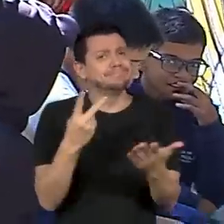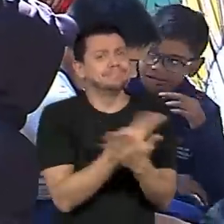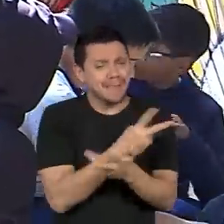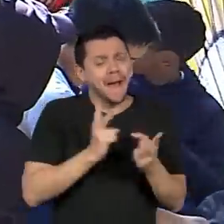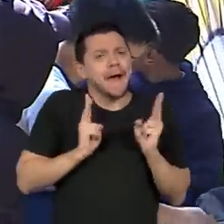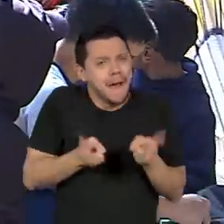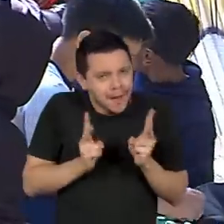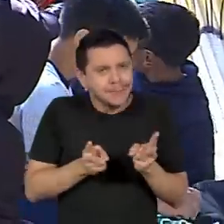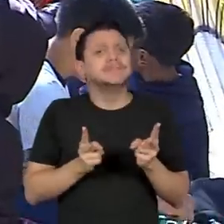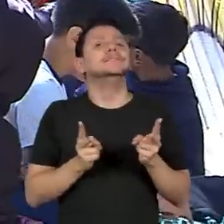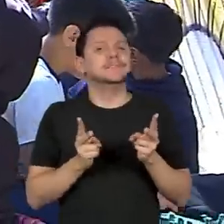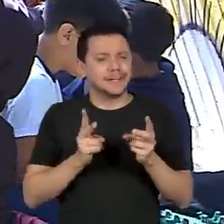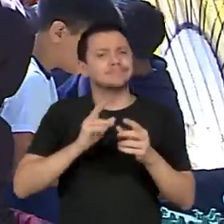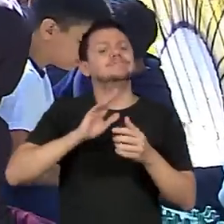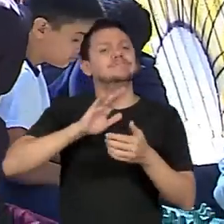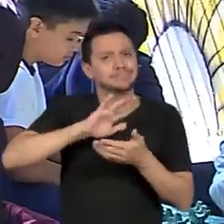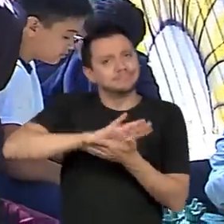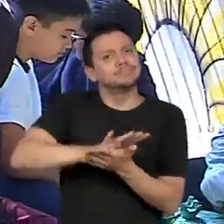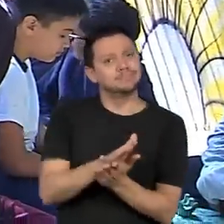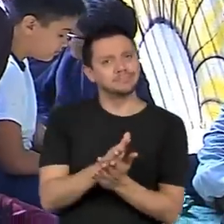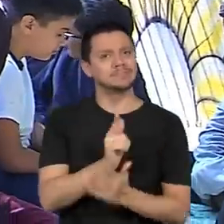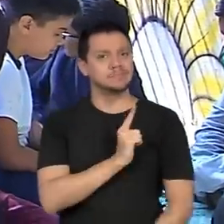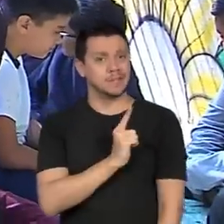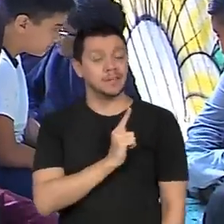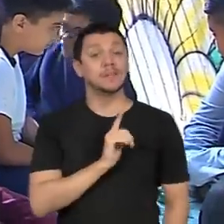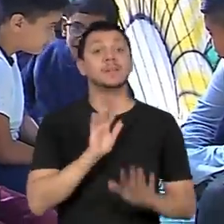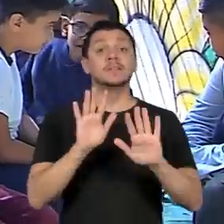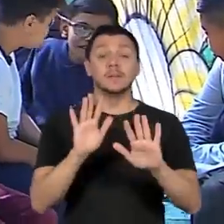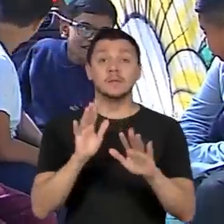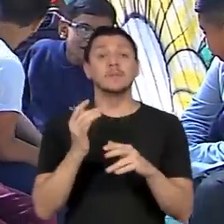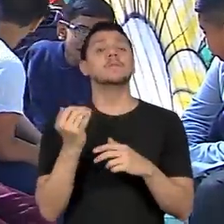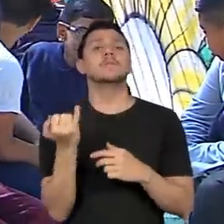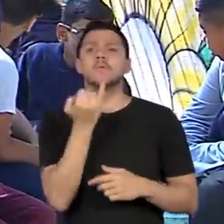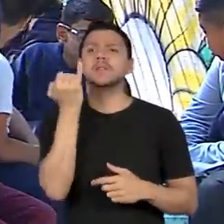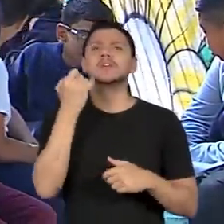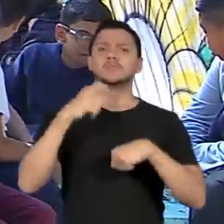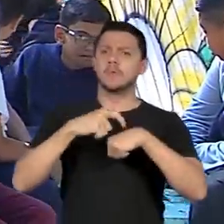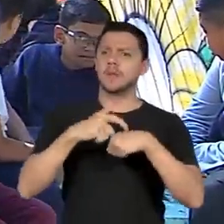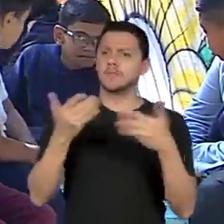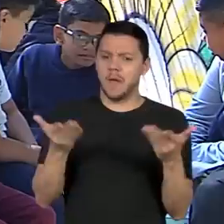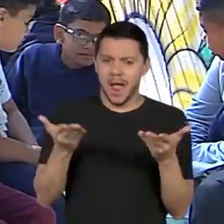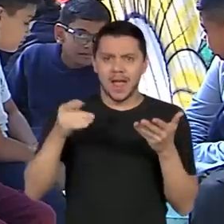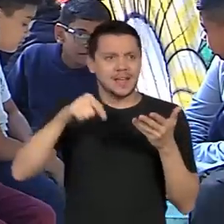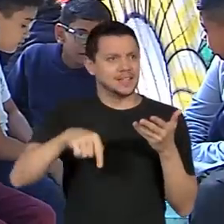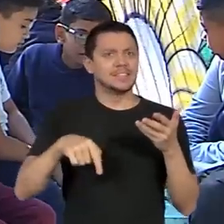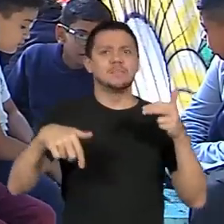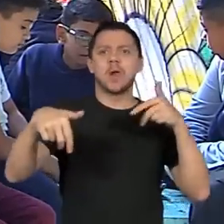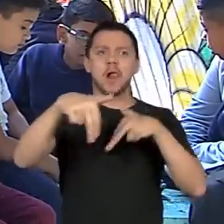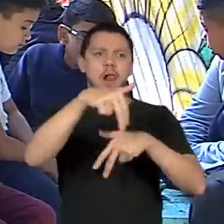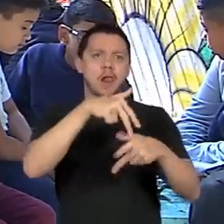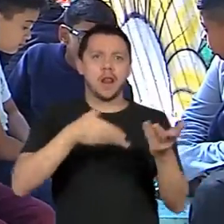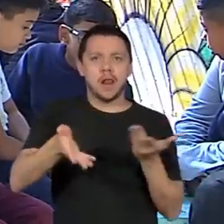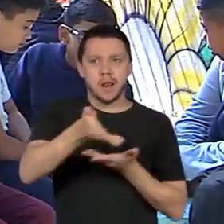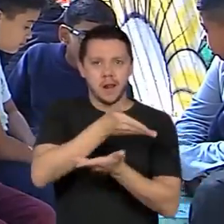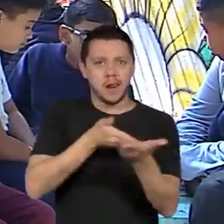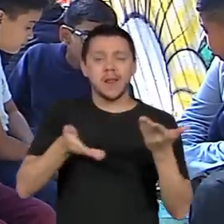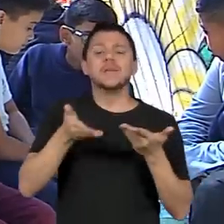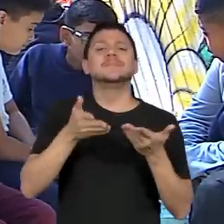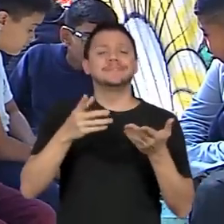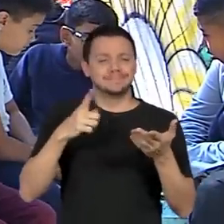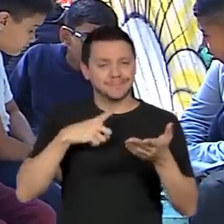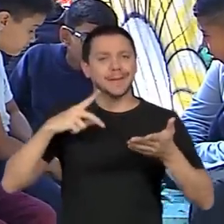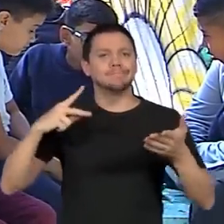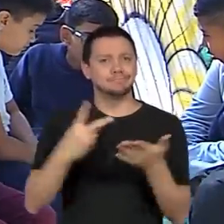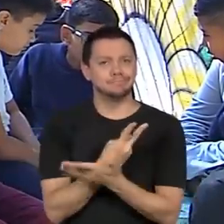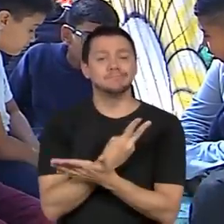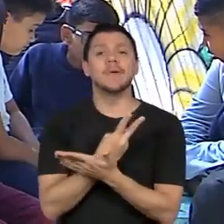E é aqui, nesse espaço de convívio entre eles, que é o pátio, que essas ocorrências mais são registradas. Mas também é aqui